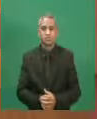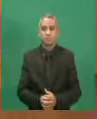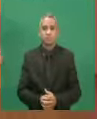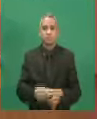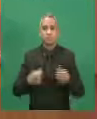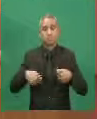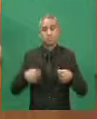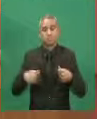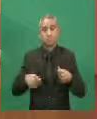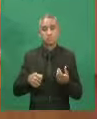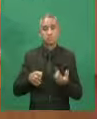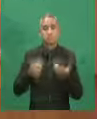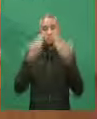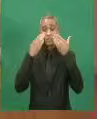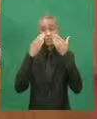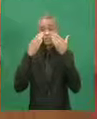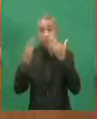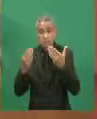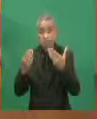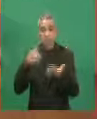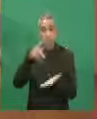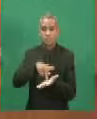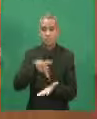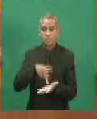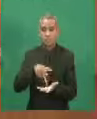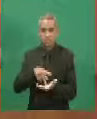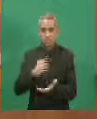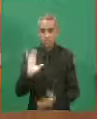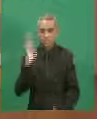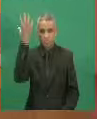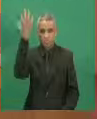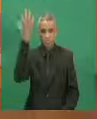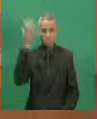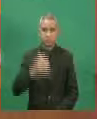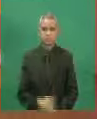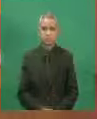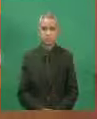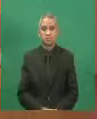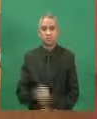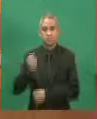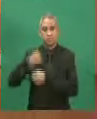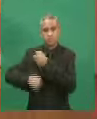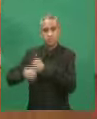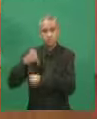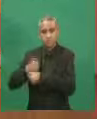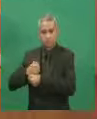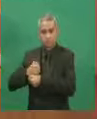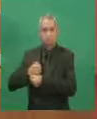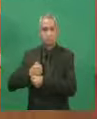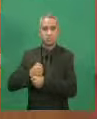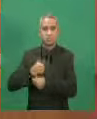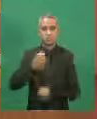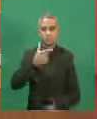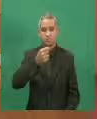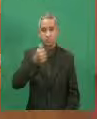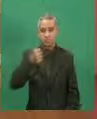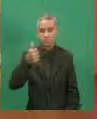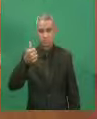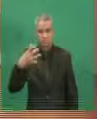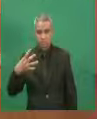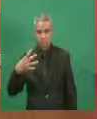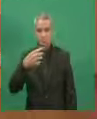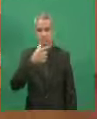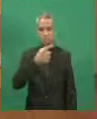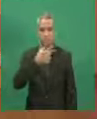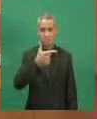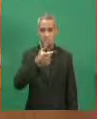não é, nós, de fato, ano passado e ano retrasado, criticamos bastante a farra